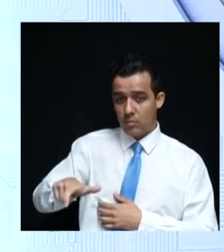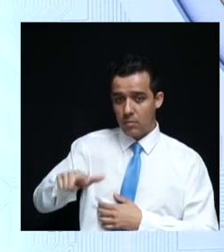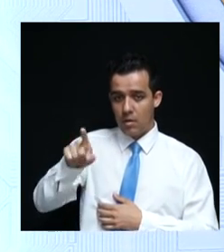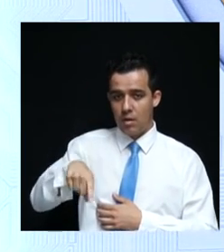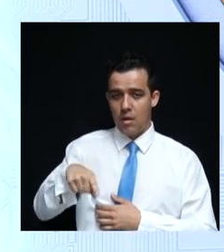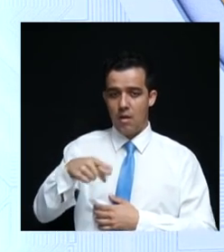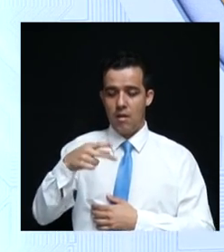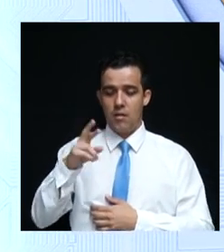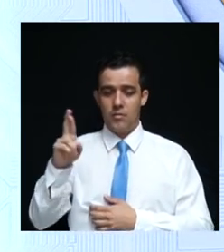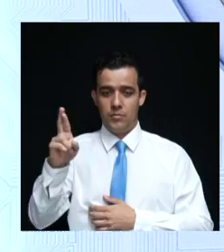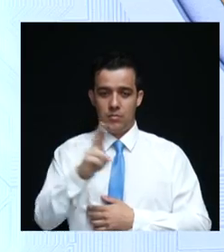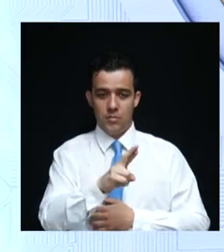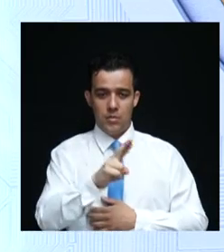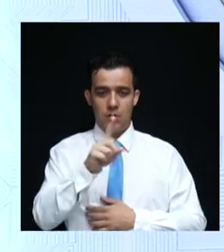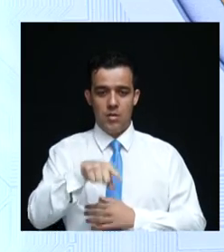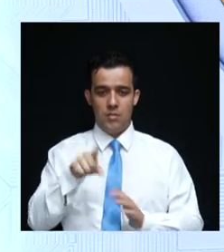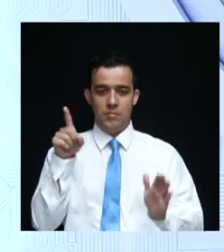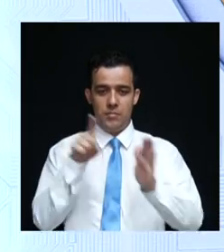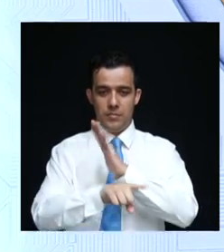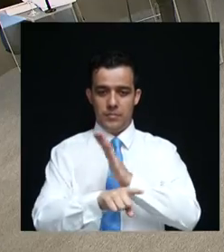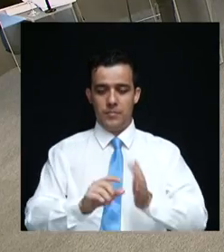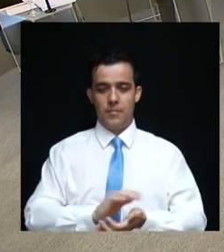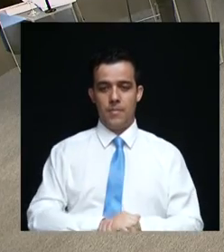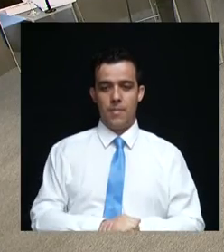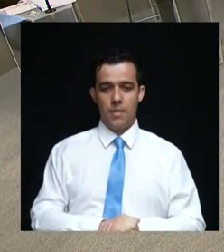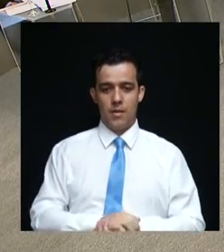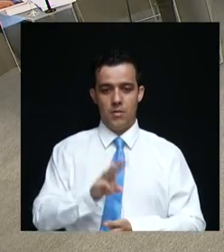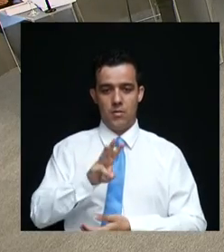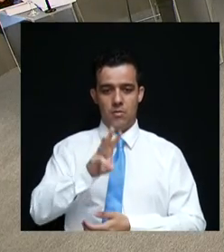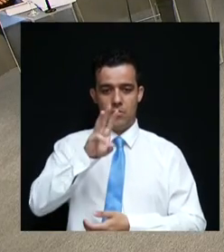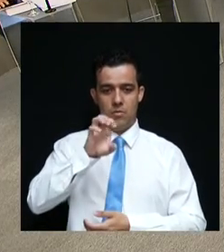comentar a sua resposta à pergunta. Wesley.